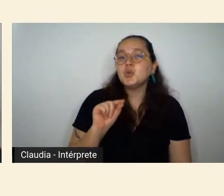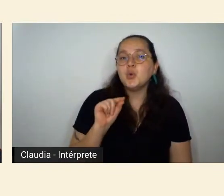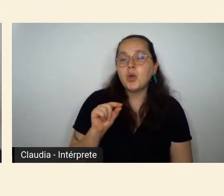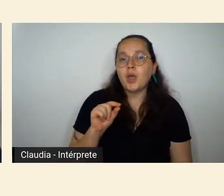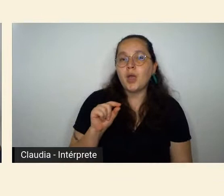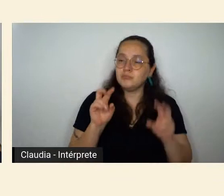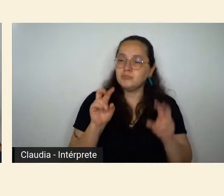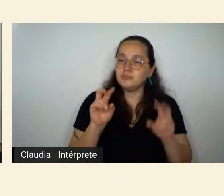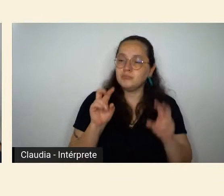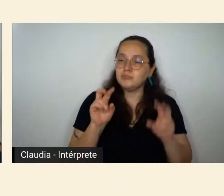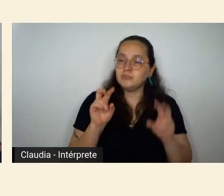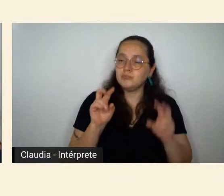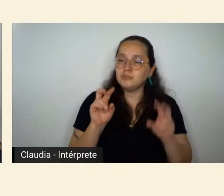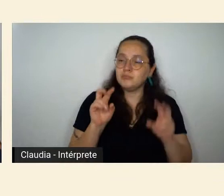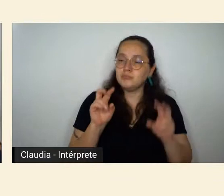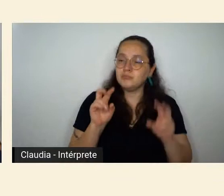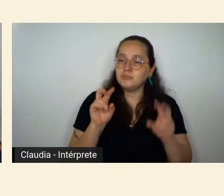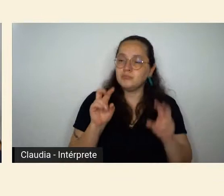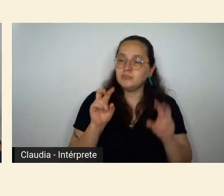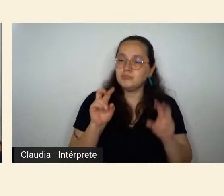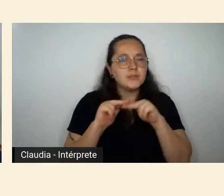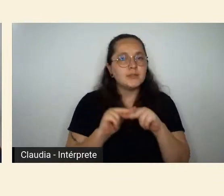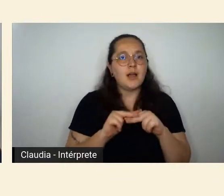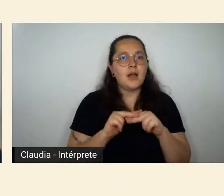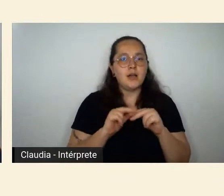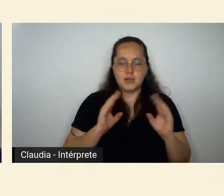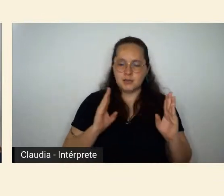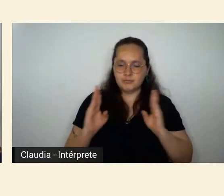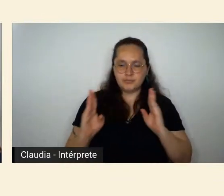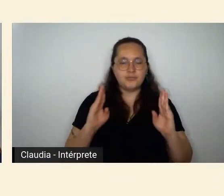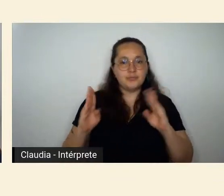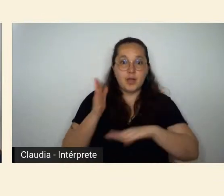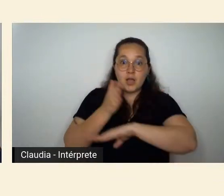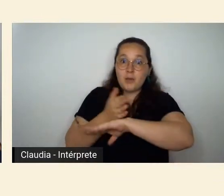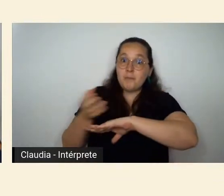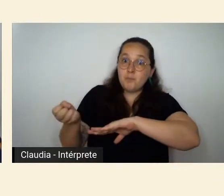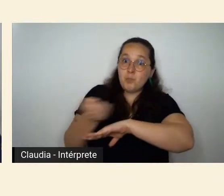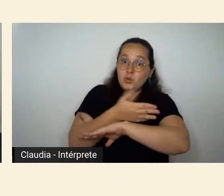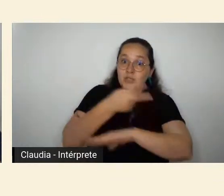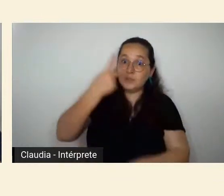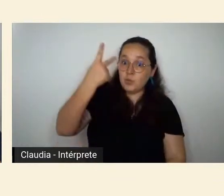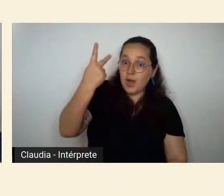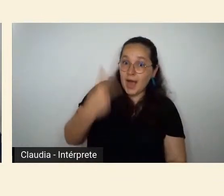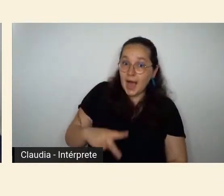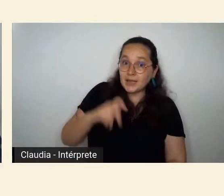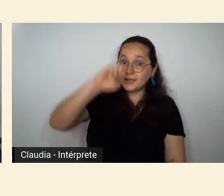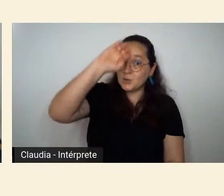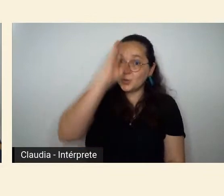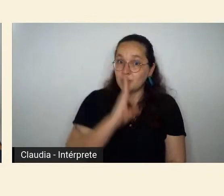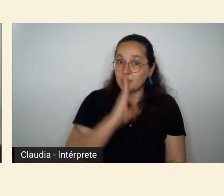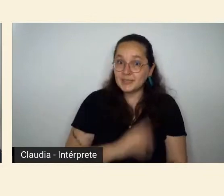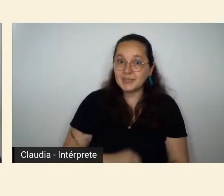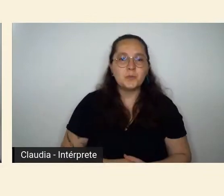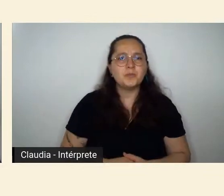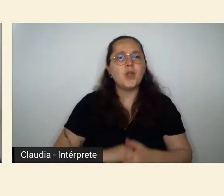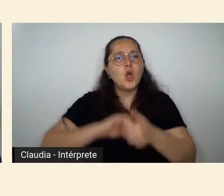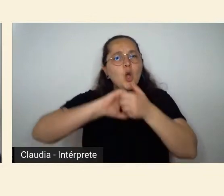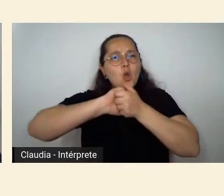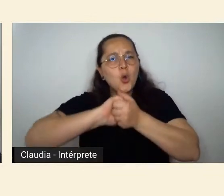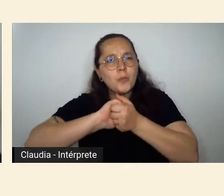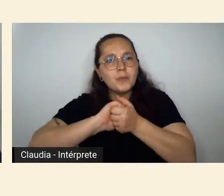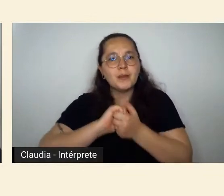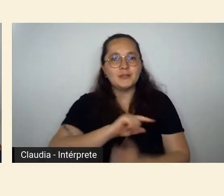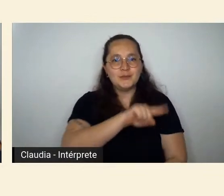crítica e mais aberta, os modernismos que aconteceram no Brasil. Cumprimento todas as pessoas que falaram nessa